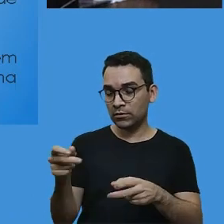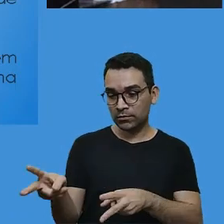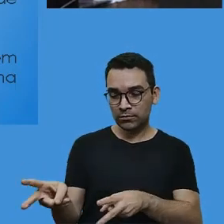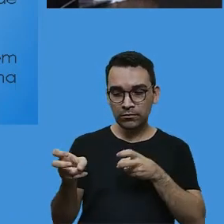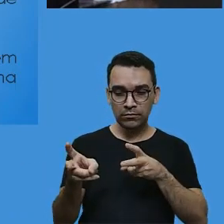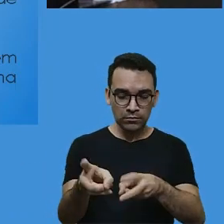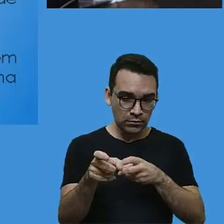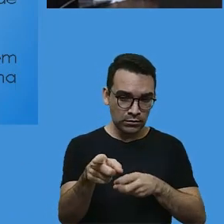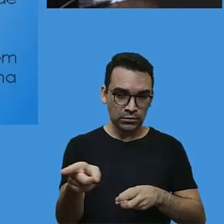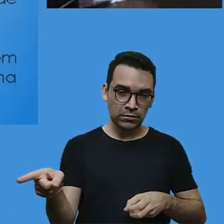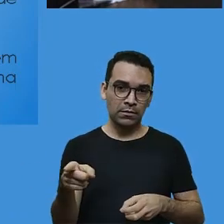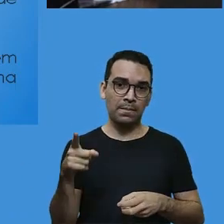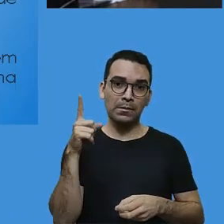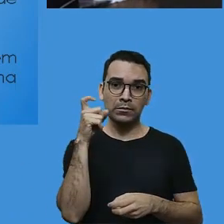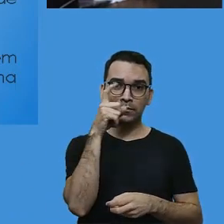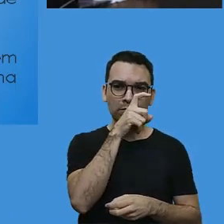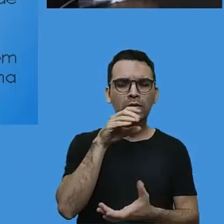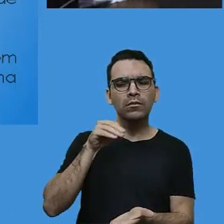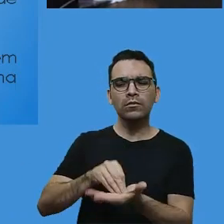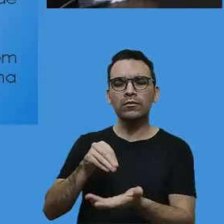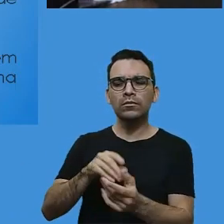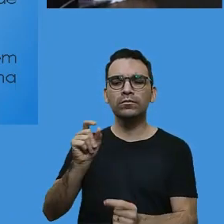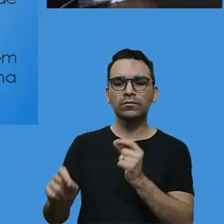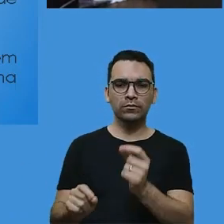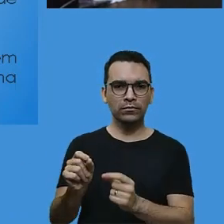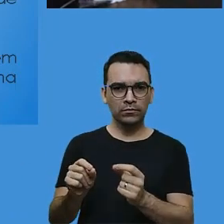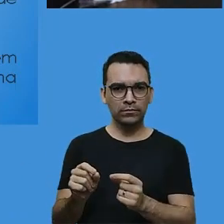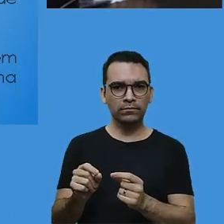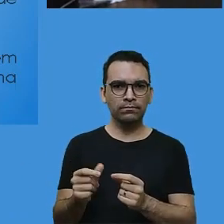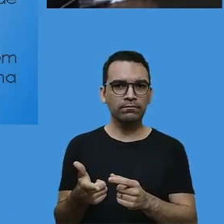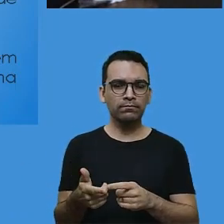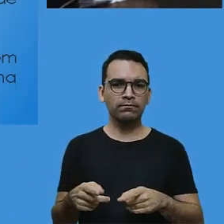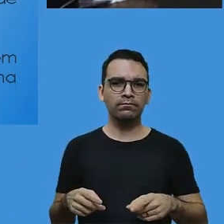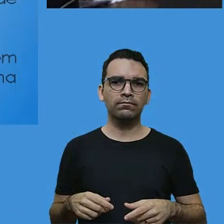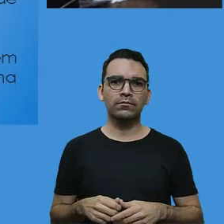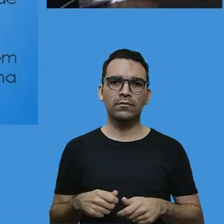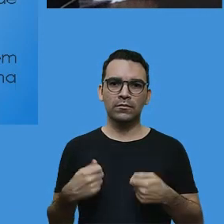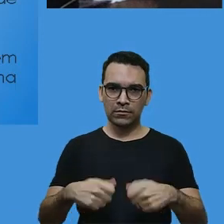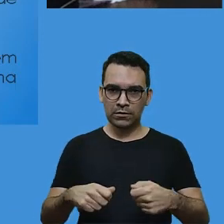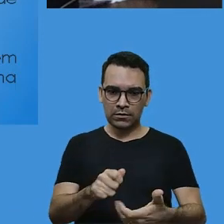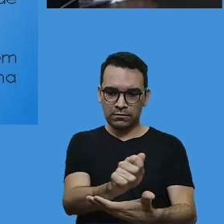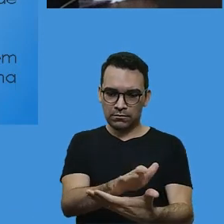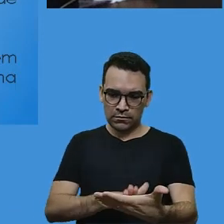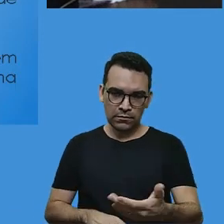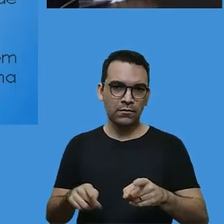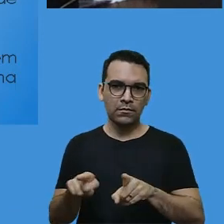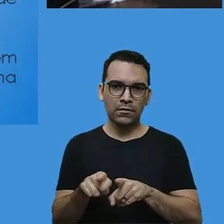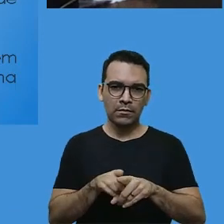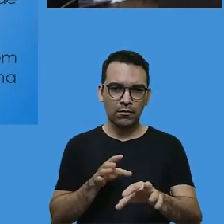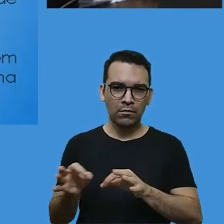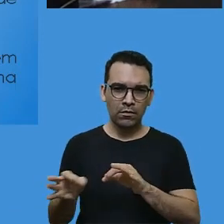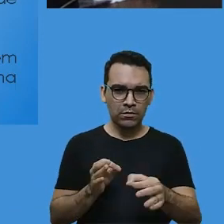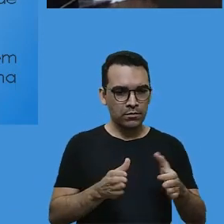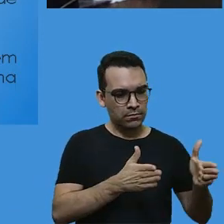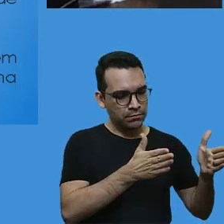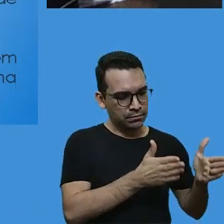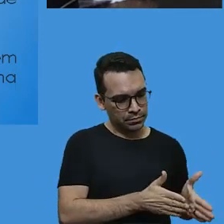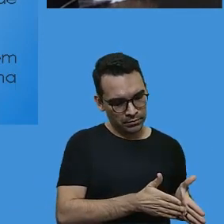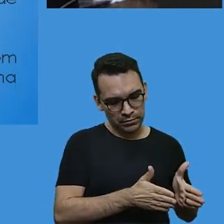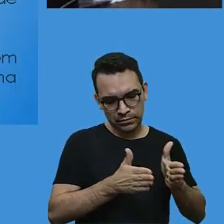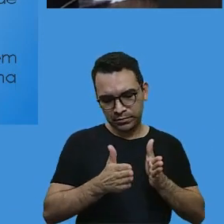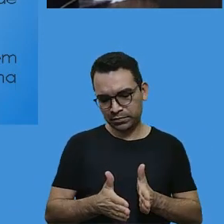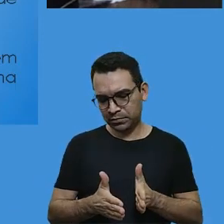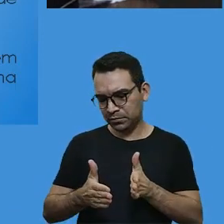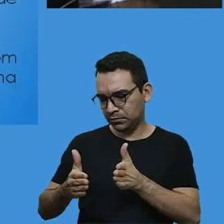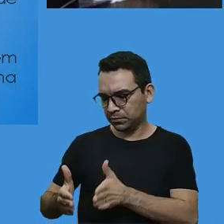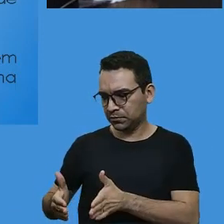E também conduzir as atividades de uma forma sequenciada, com progressão